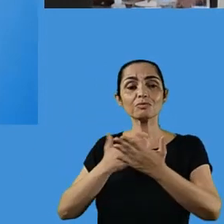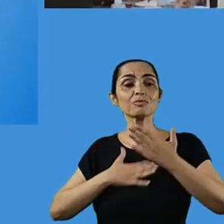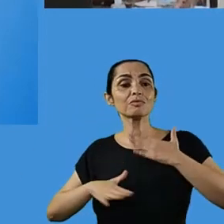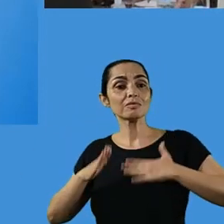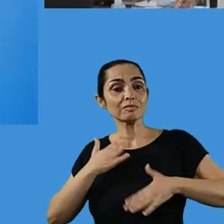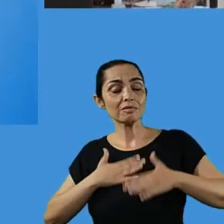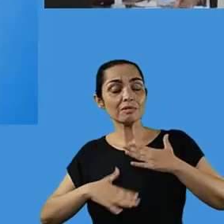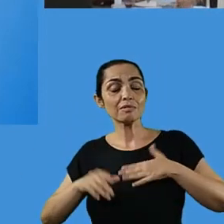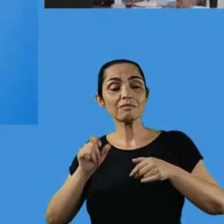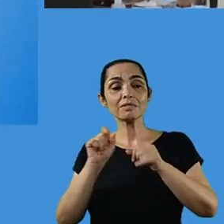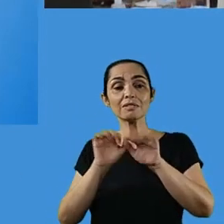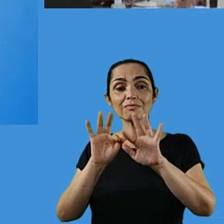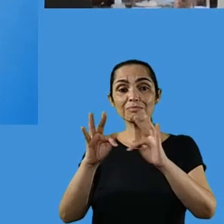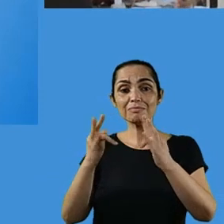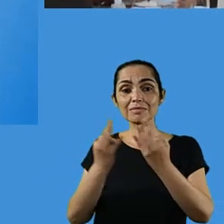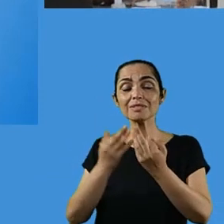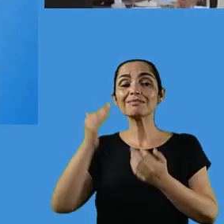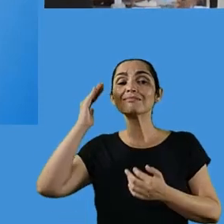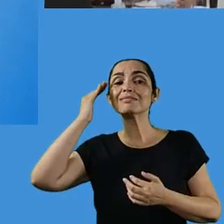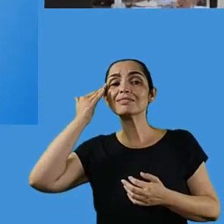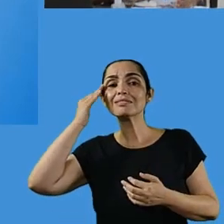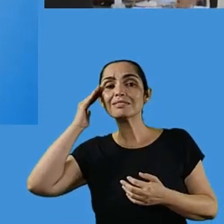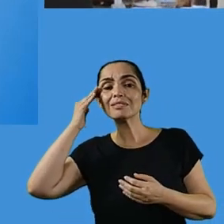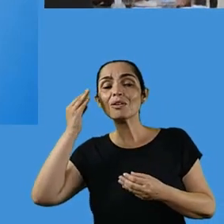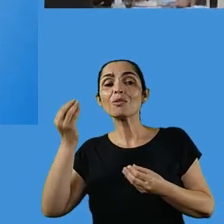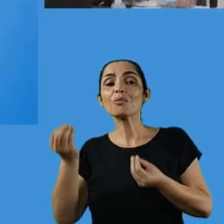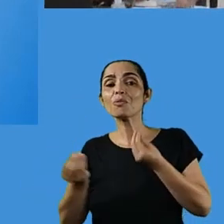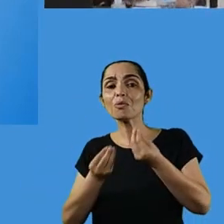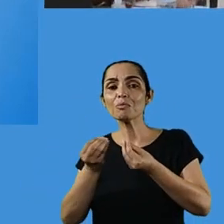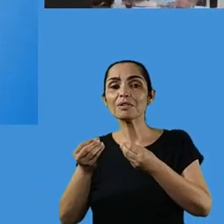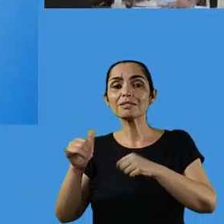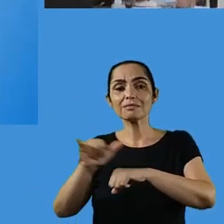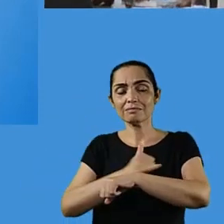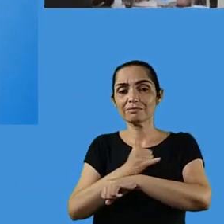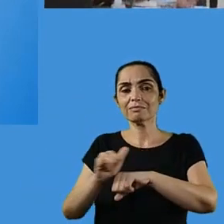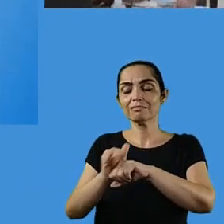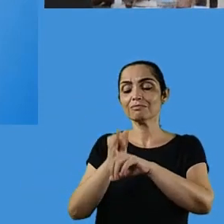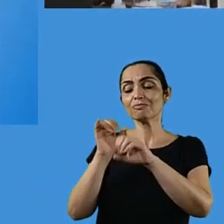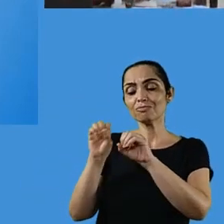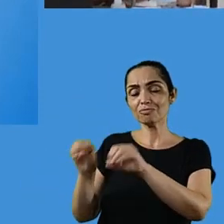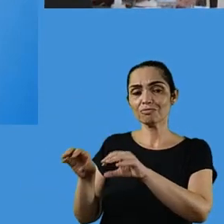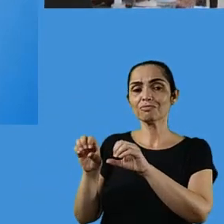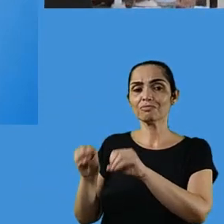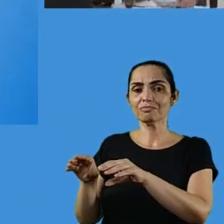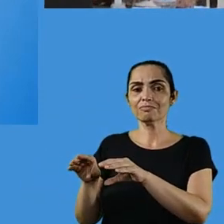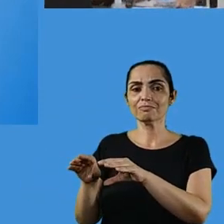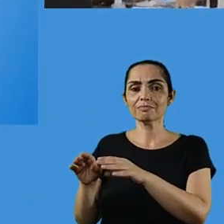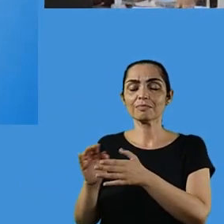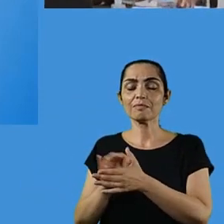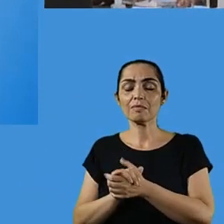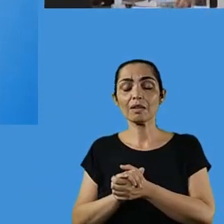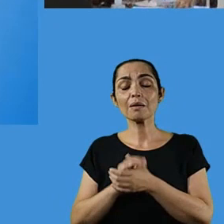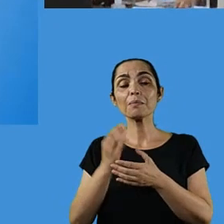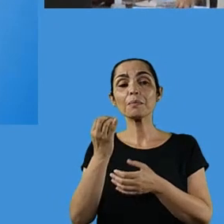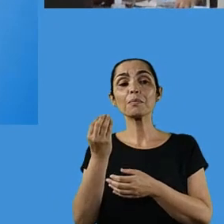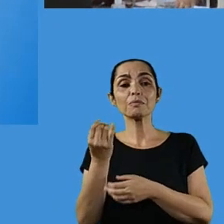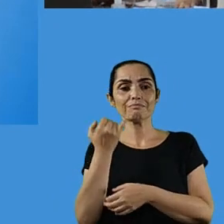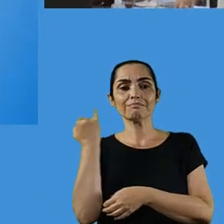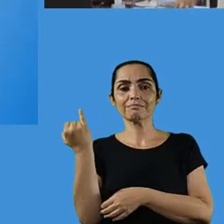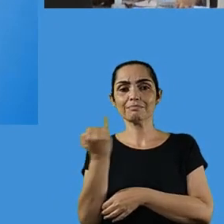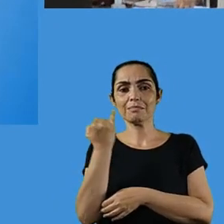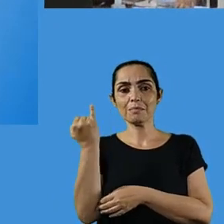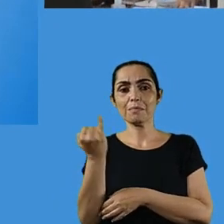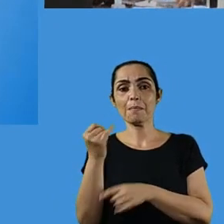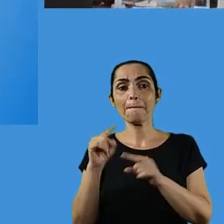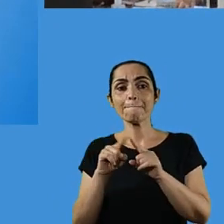adequações, esse novo formato. é claro que, por mais que a gente tenha boa vontade, não é